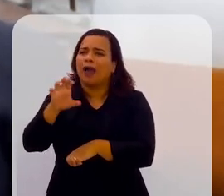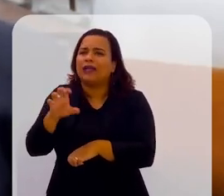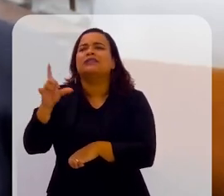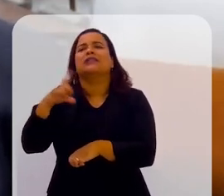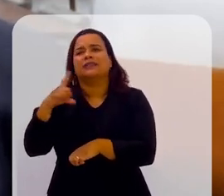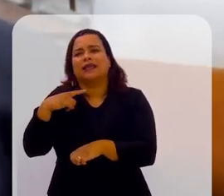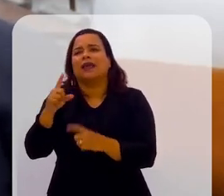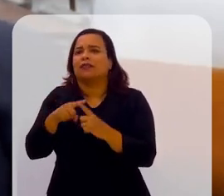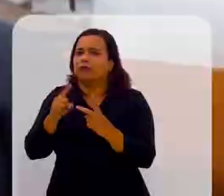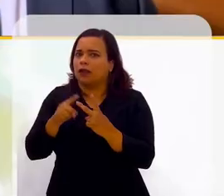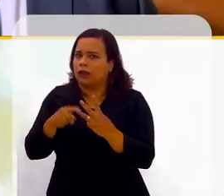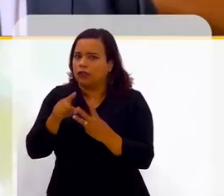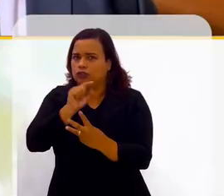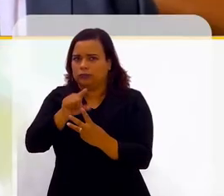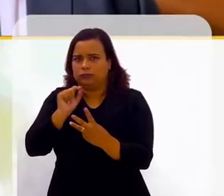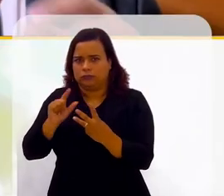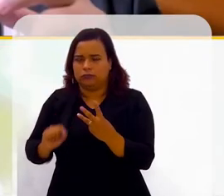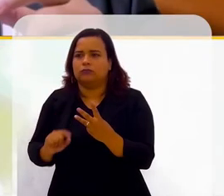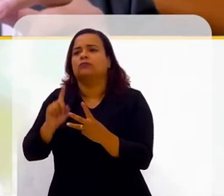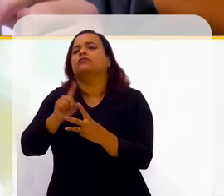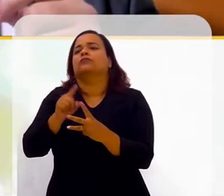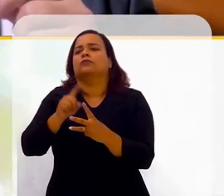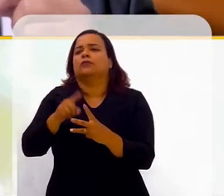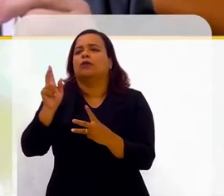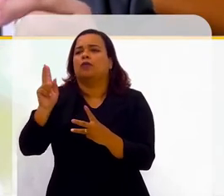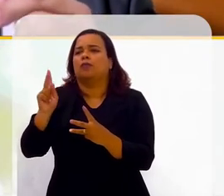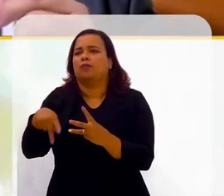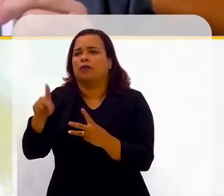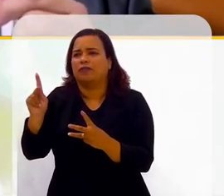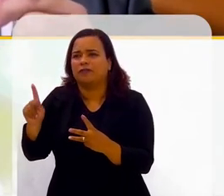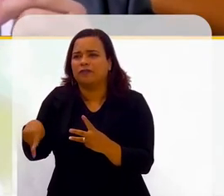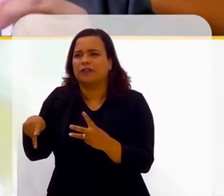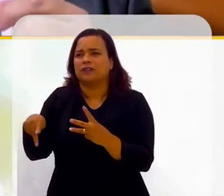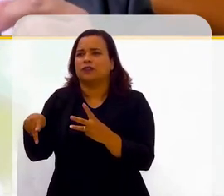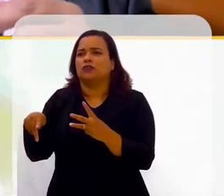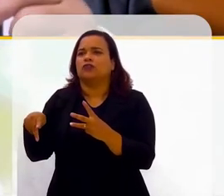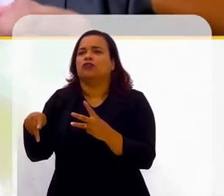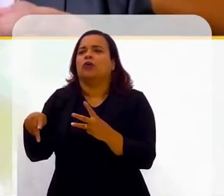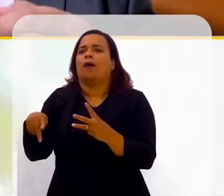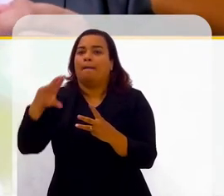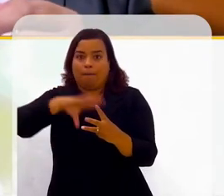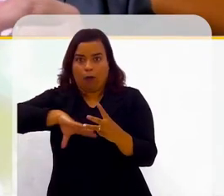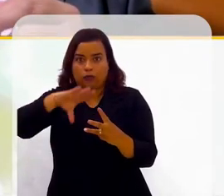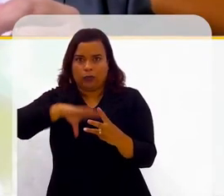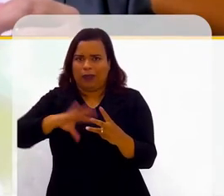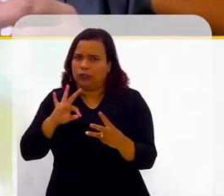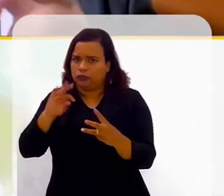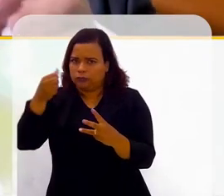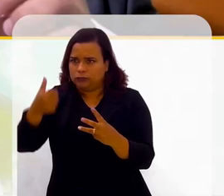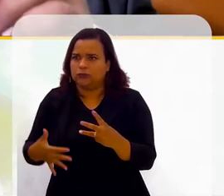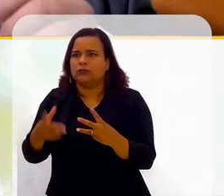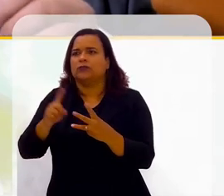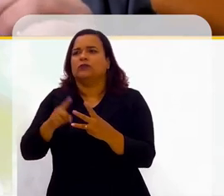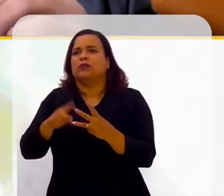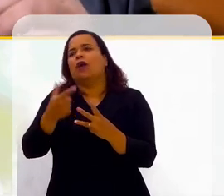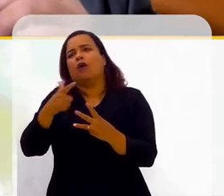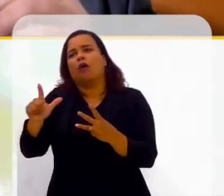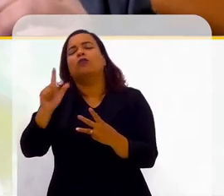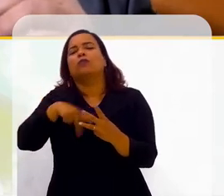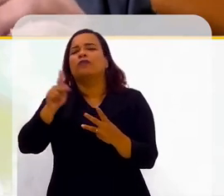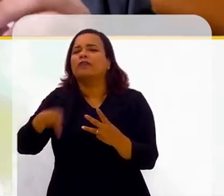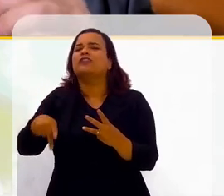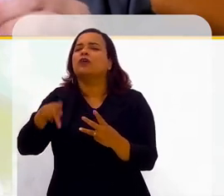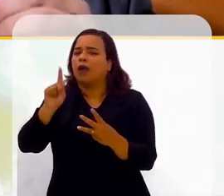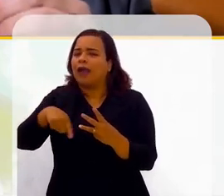eu tenho ela em três alternativas. A pessoa pode estudar com o professor Ederson Porto, integralmente em português, pode estudar com o professor Michael